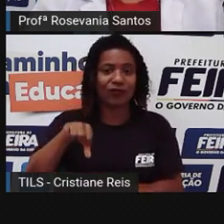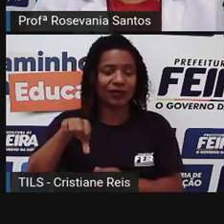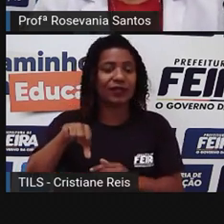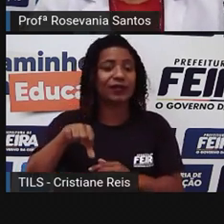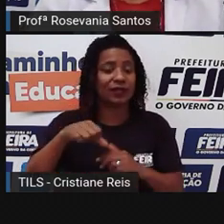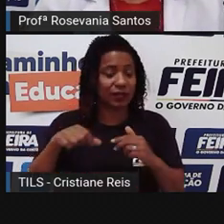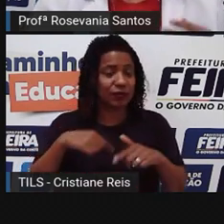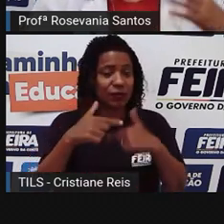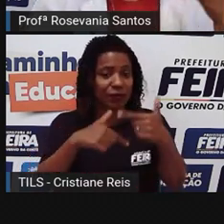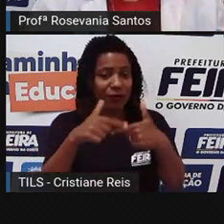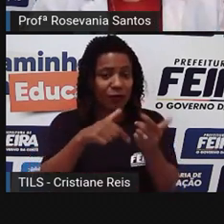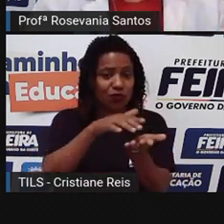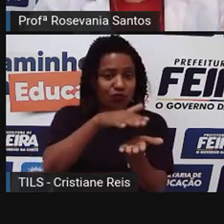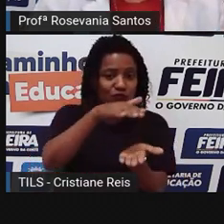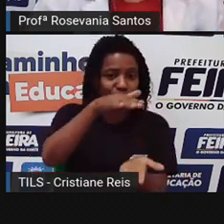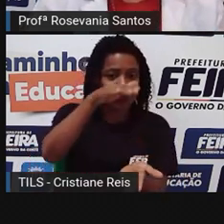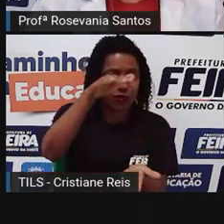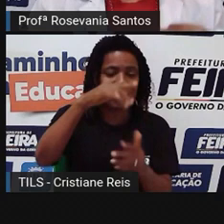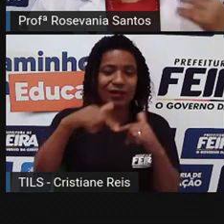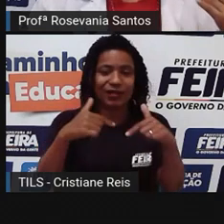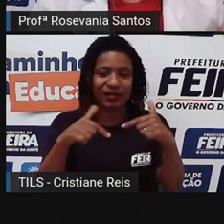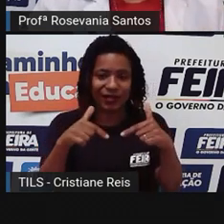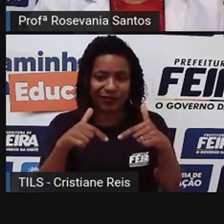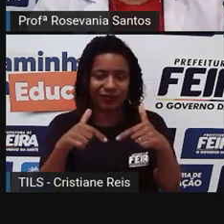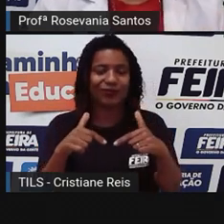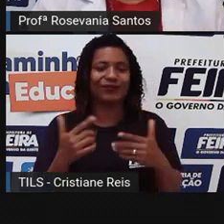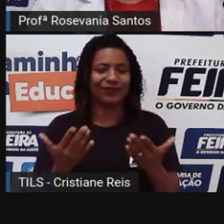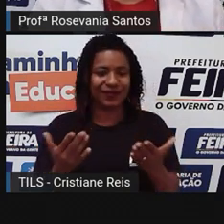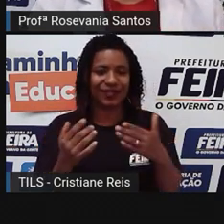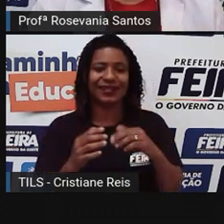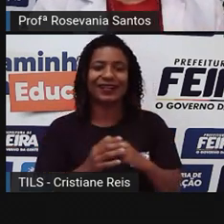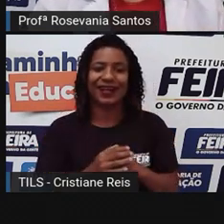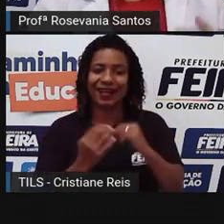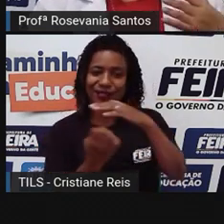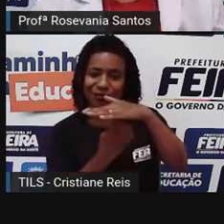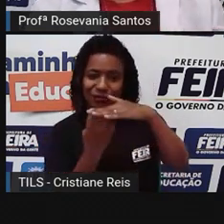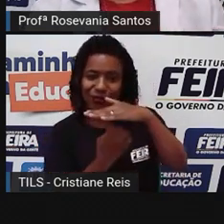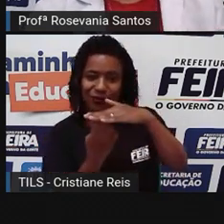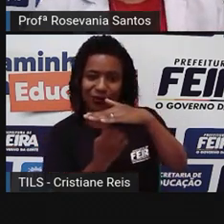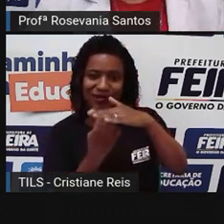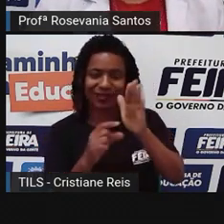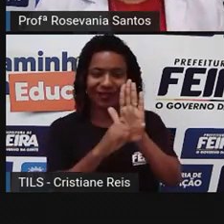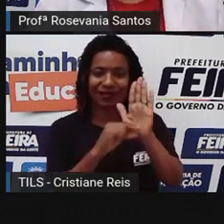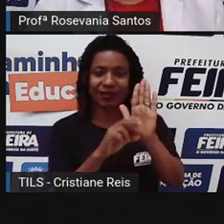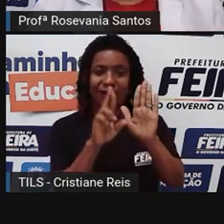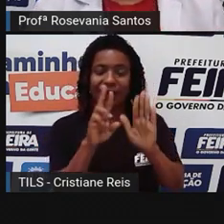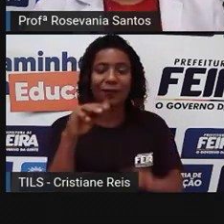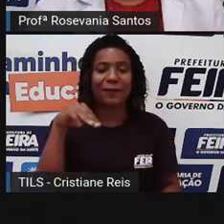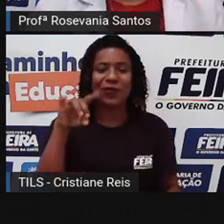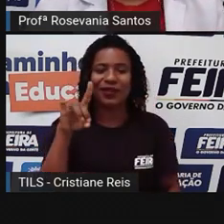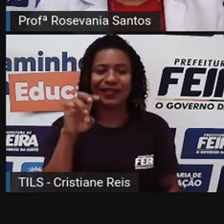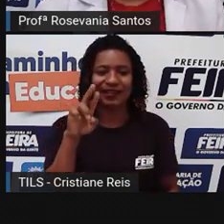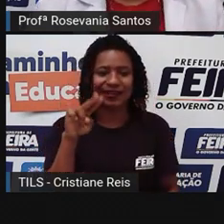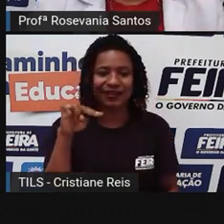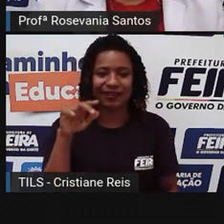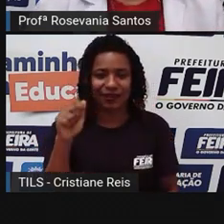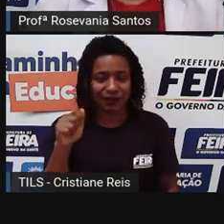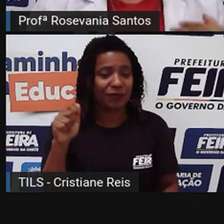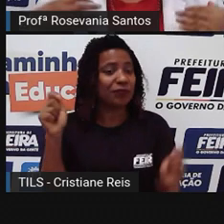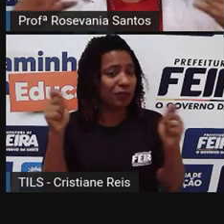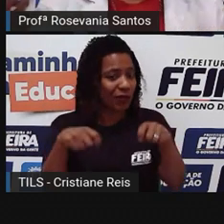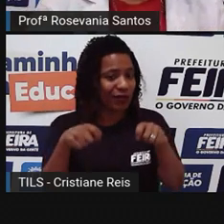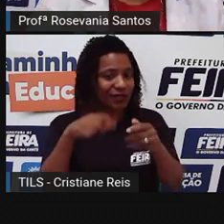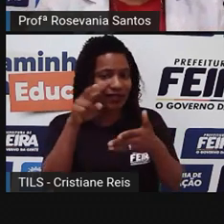obra da Moderna, e que, de qualquer forma, você vai poder, né, estar ali fazendo a leitura do seu material.